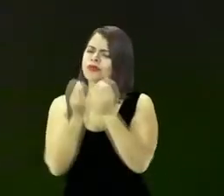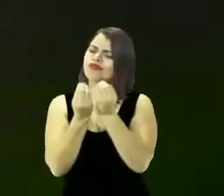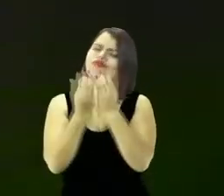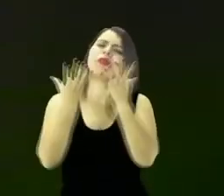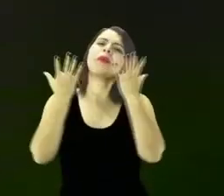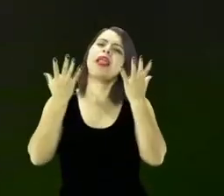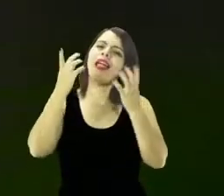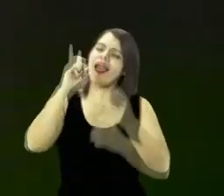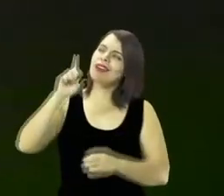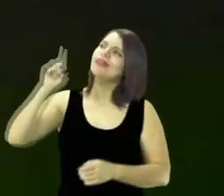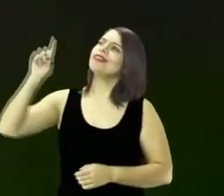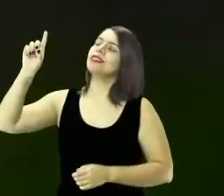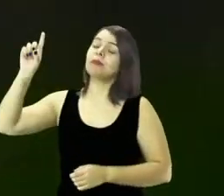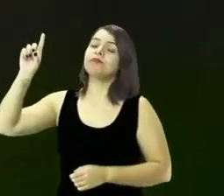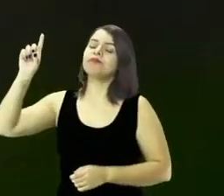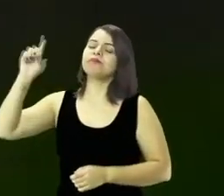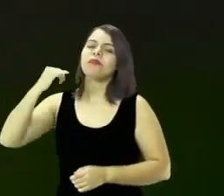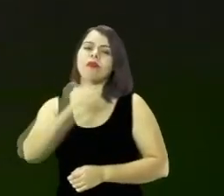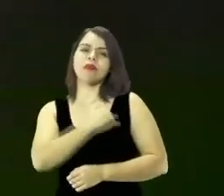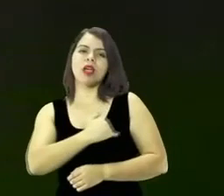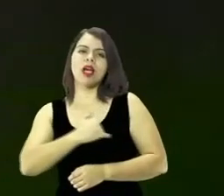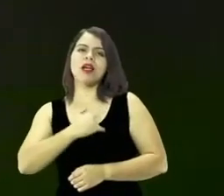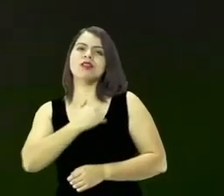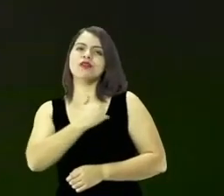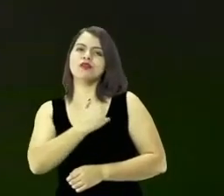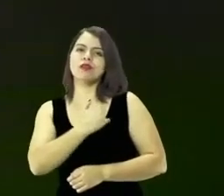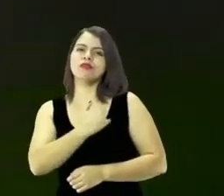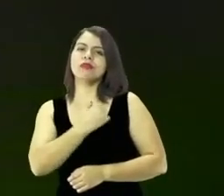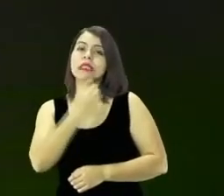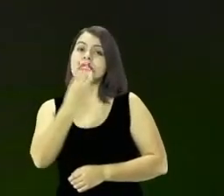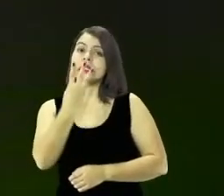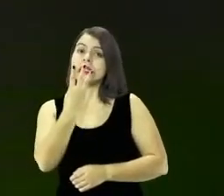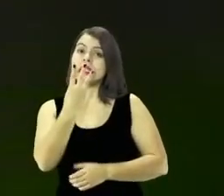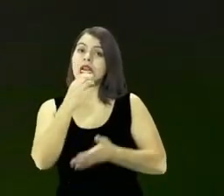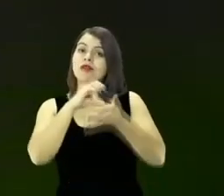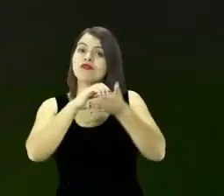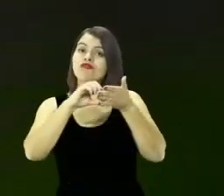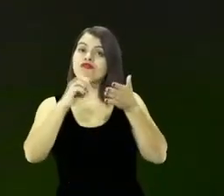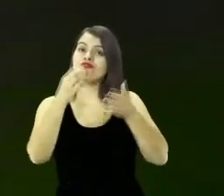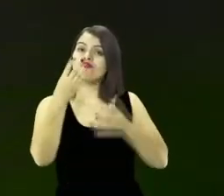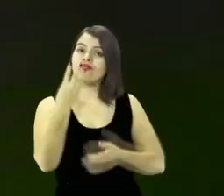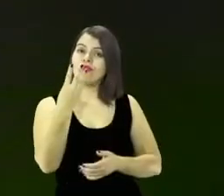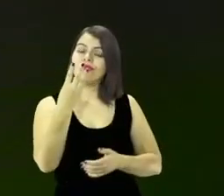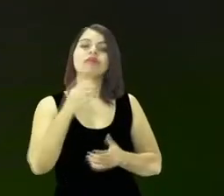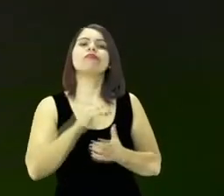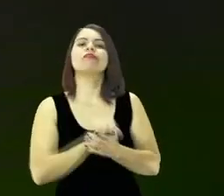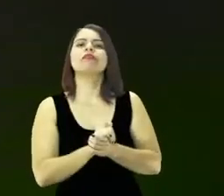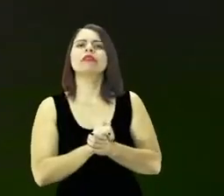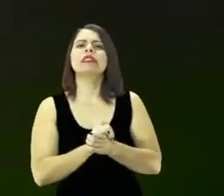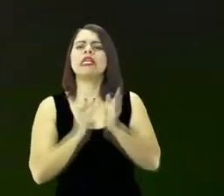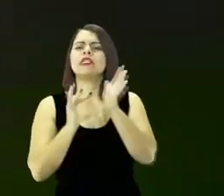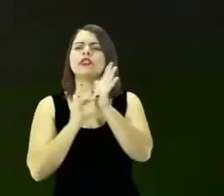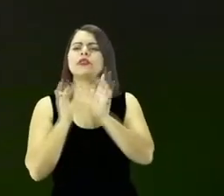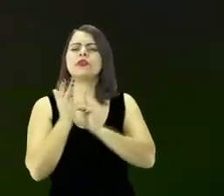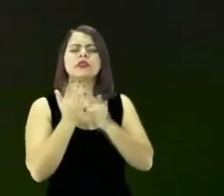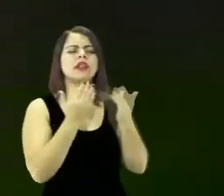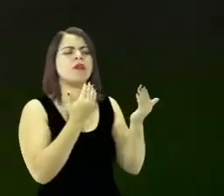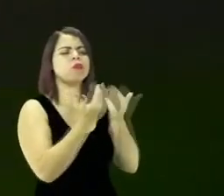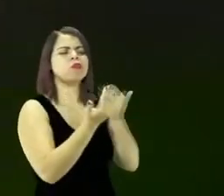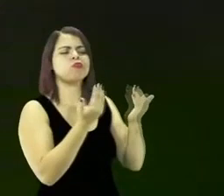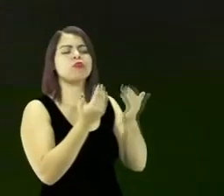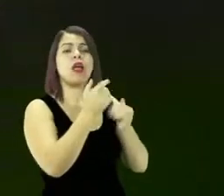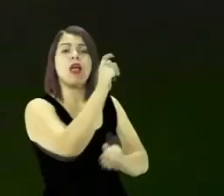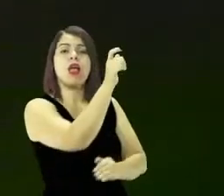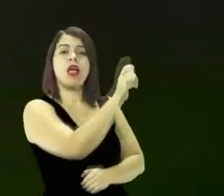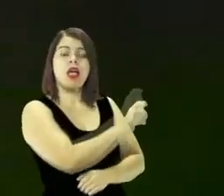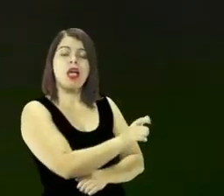e lá no capítulo 3 de João do evangelho de João capítulo 3 Jesus estava conversando com uma pessoa que era um homem